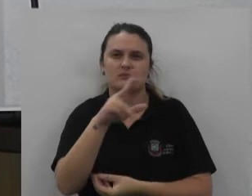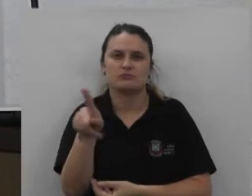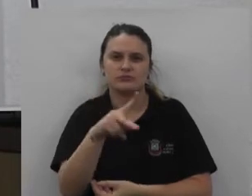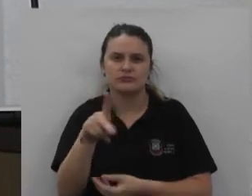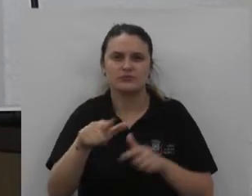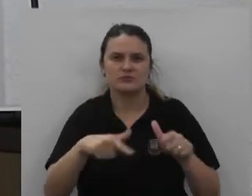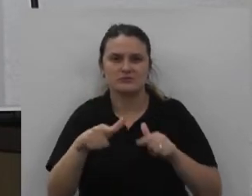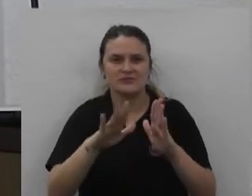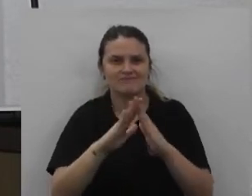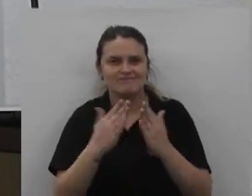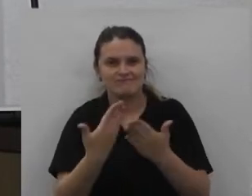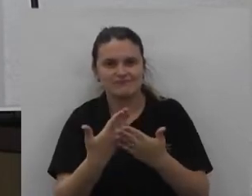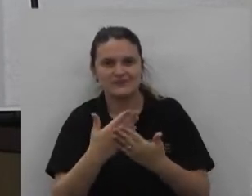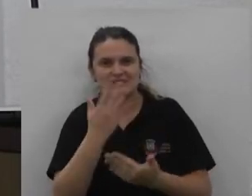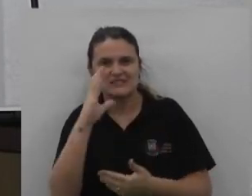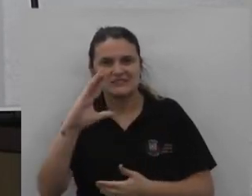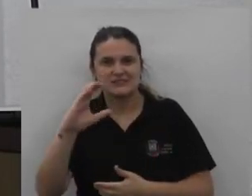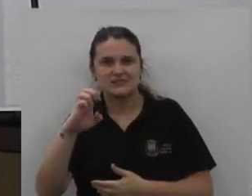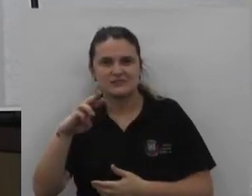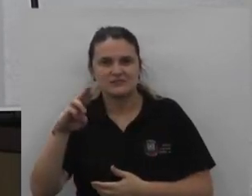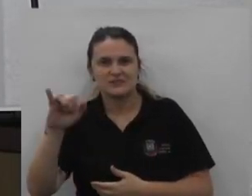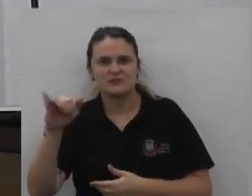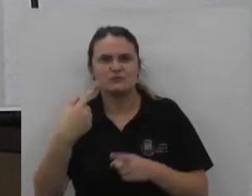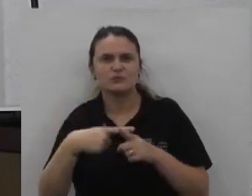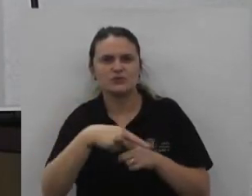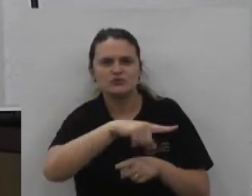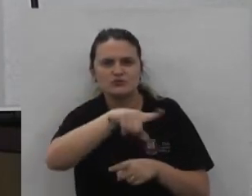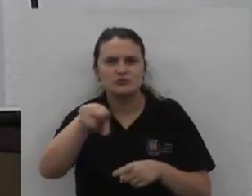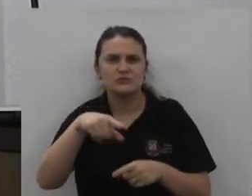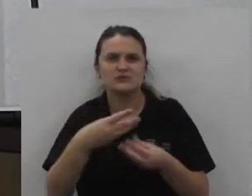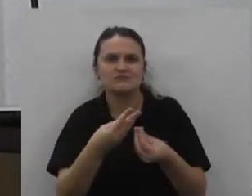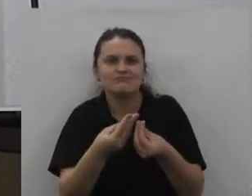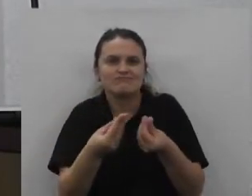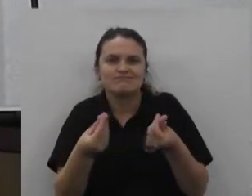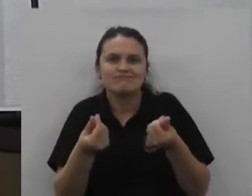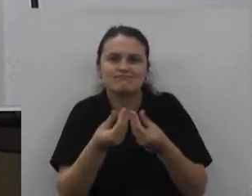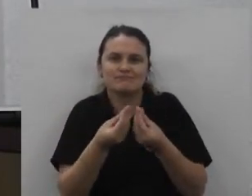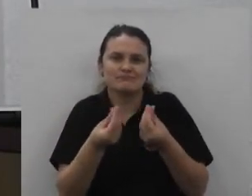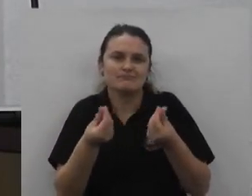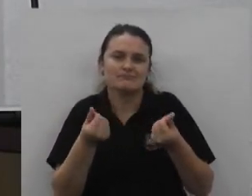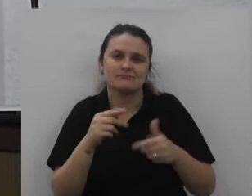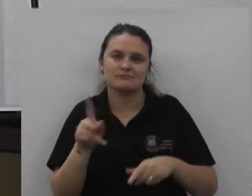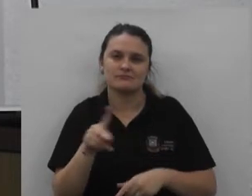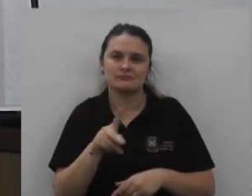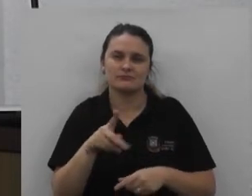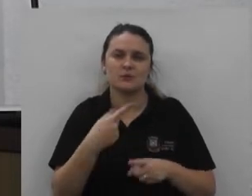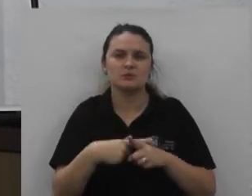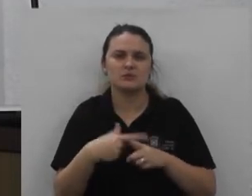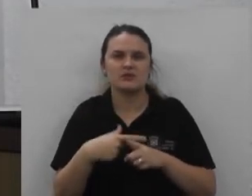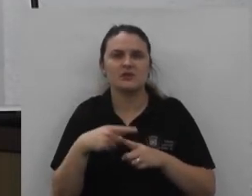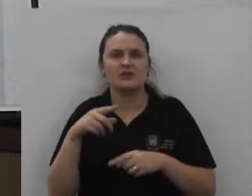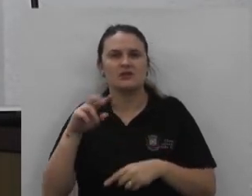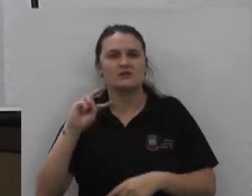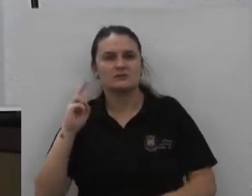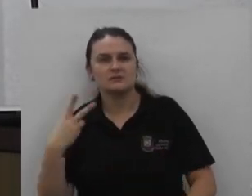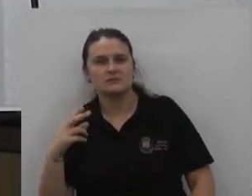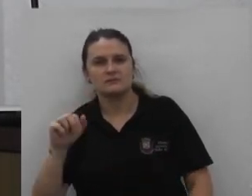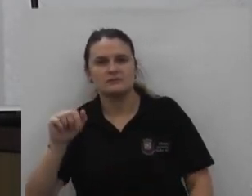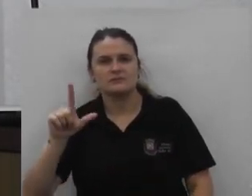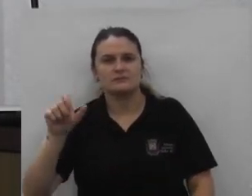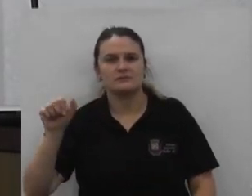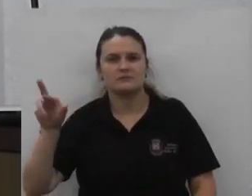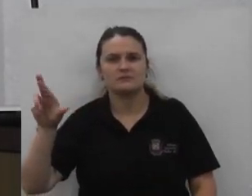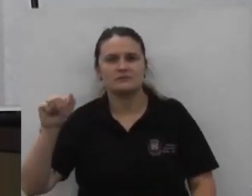do centro de educação infantil por essa sensibilidade e a vereadora Alanda por esse levantamento de onde nós temos as demandas